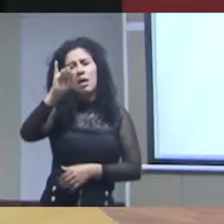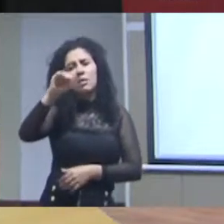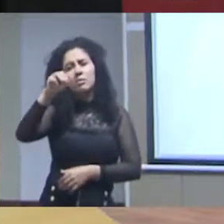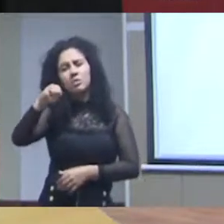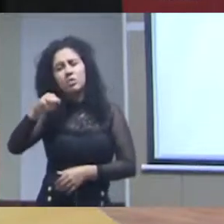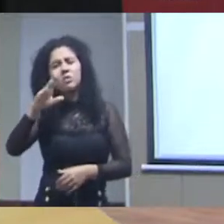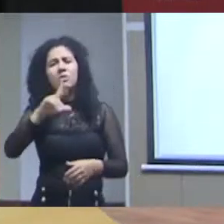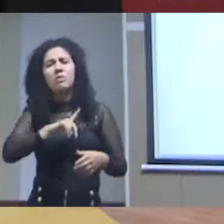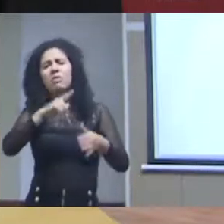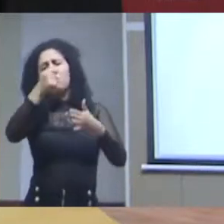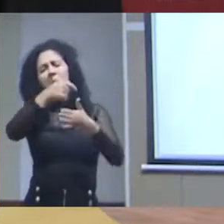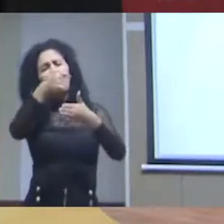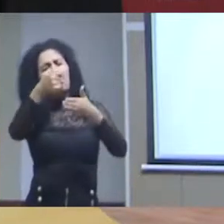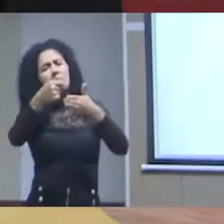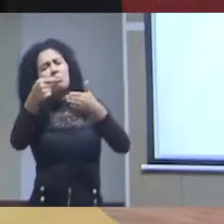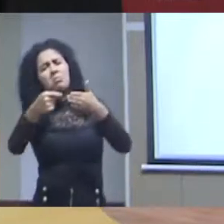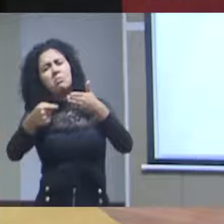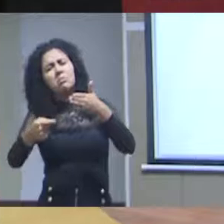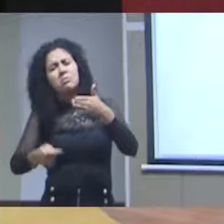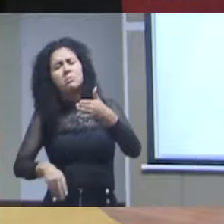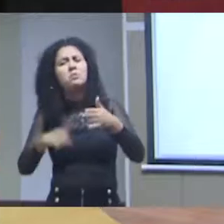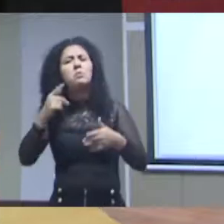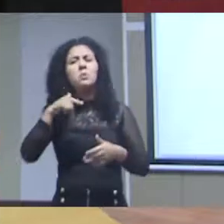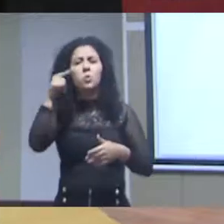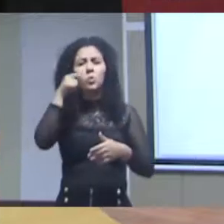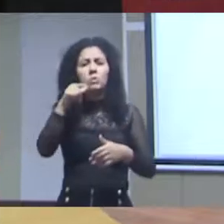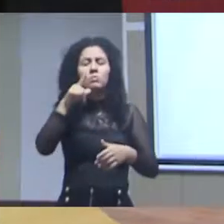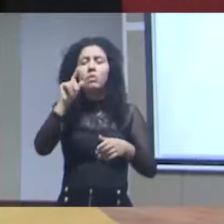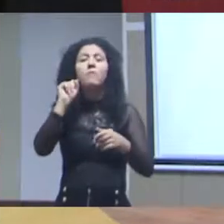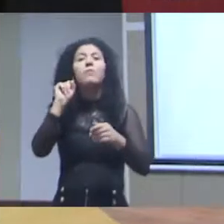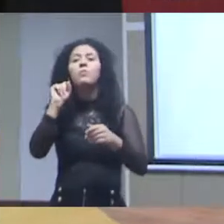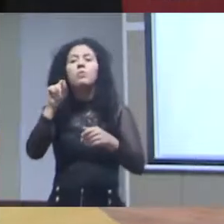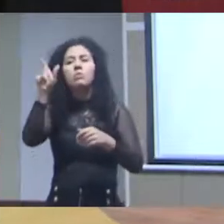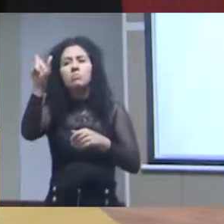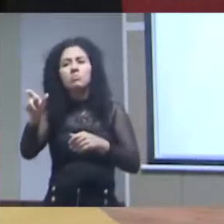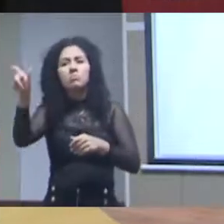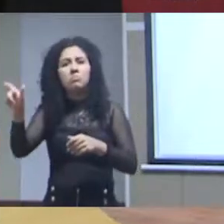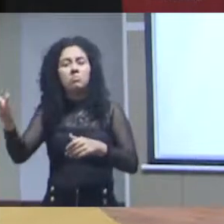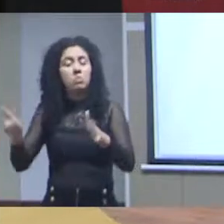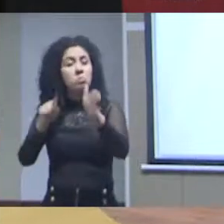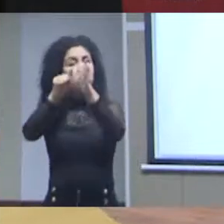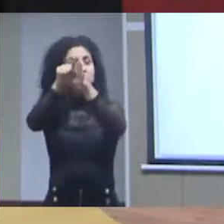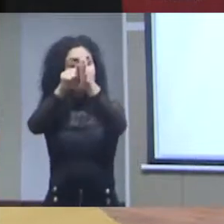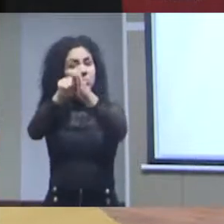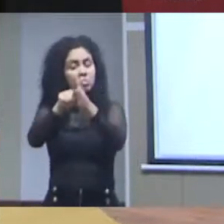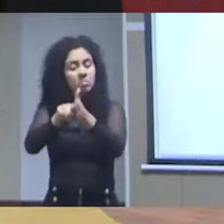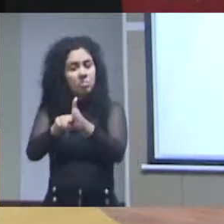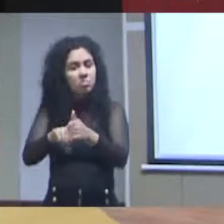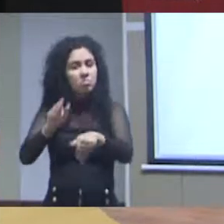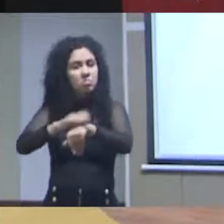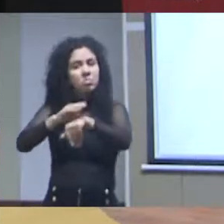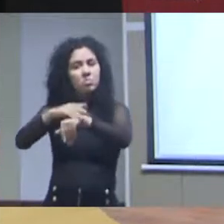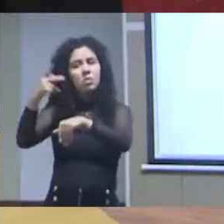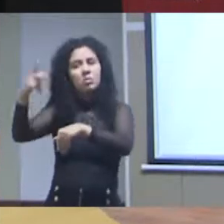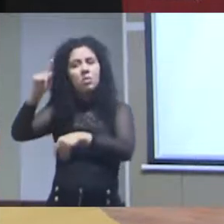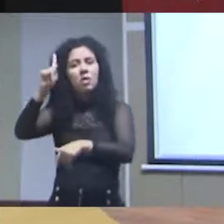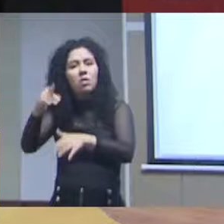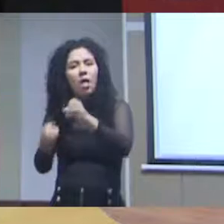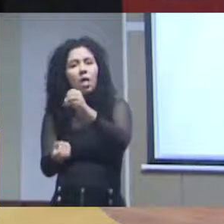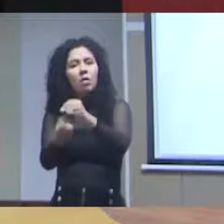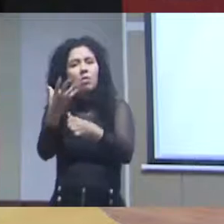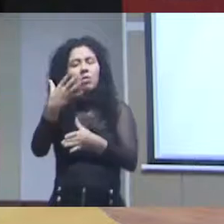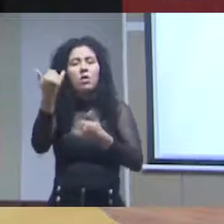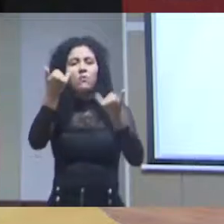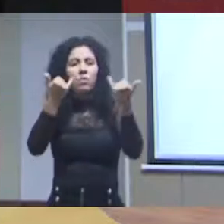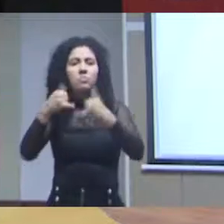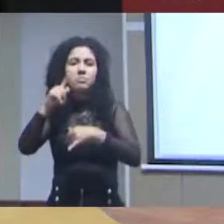são muito voltados e demandados pelos pares que são pesquisadores que são os geradores de informação essa foi